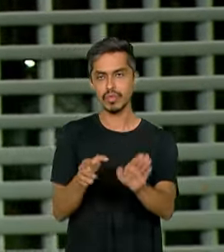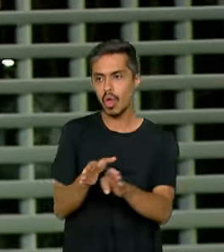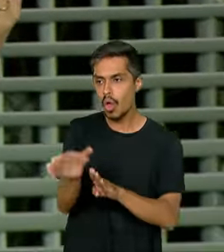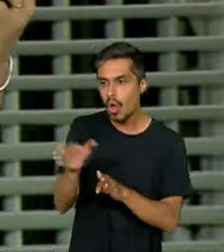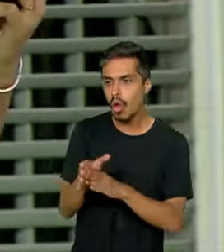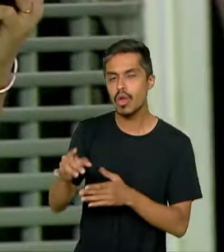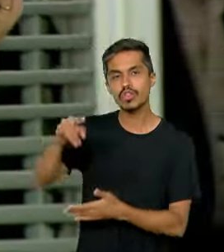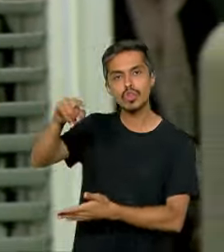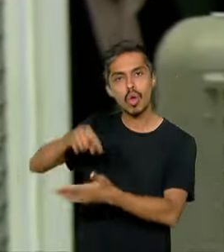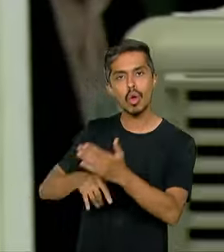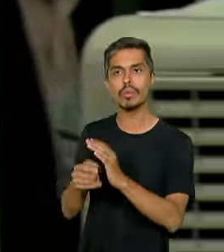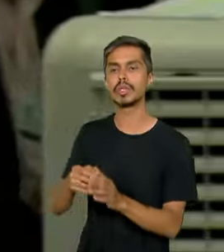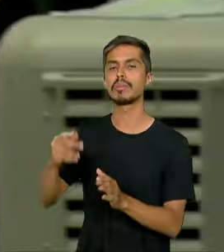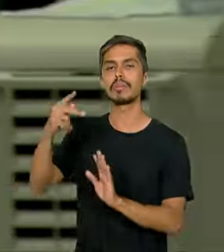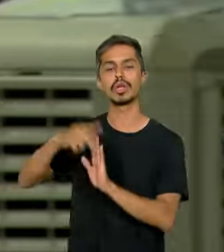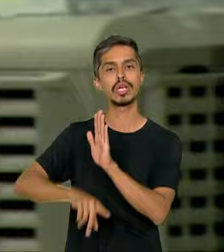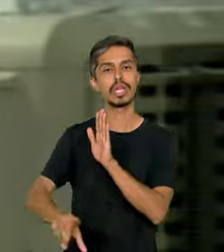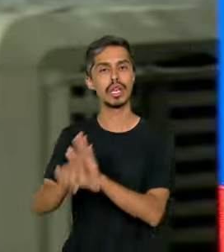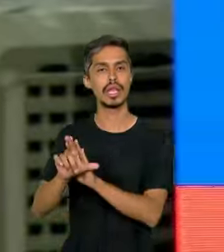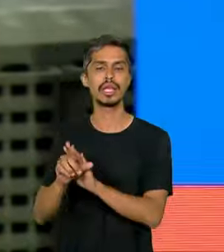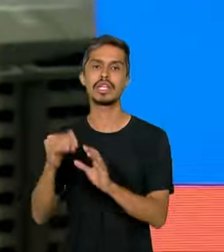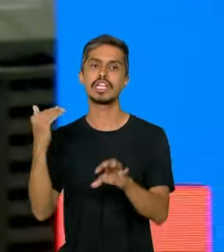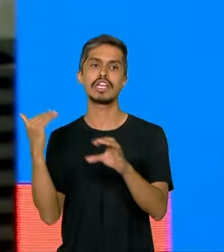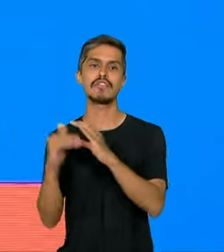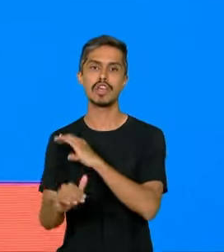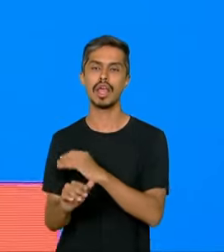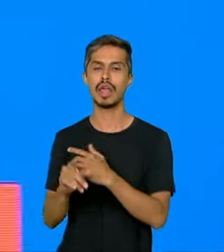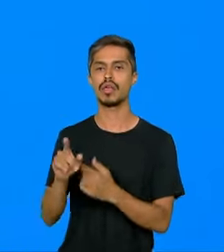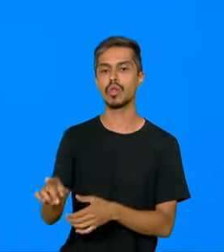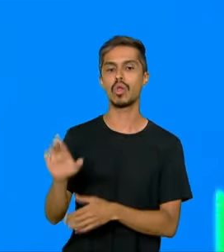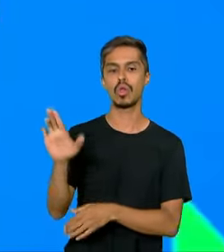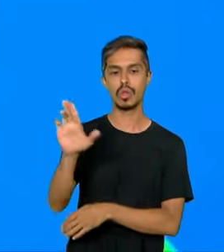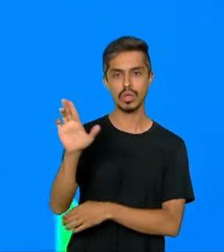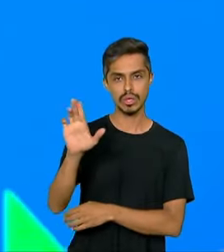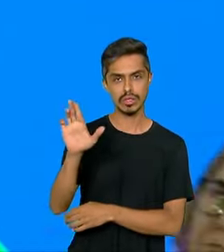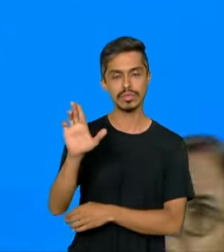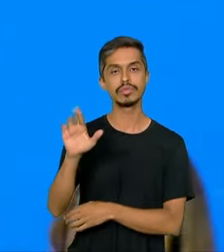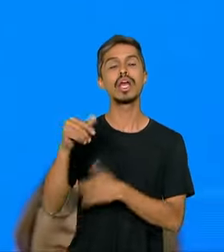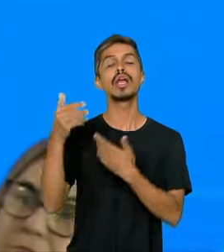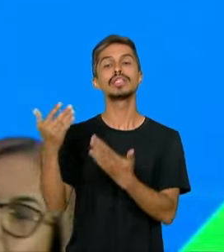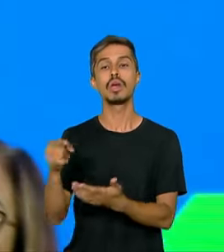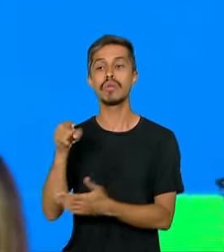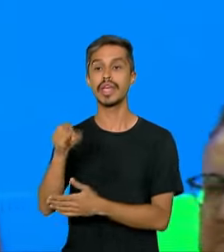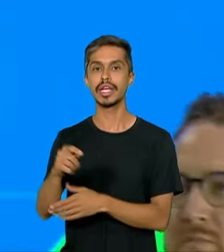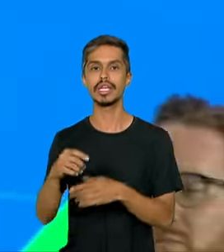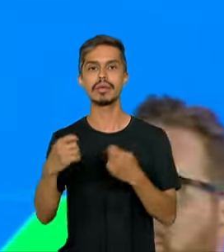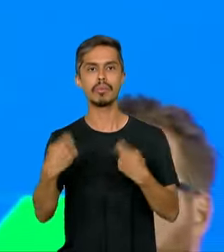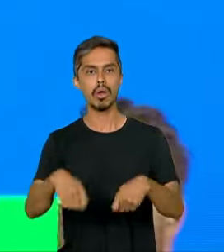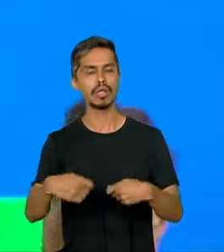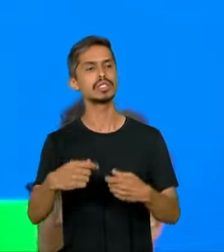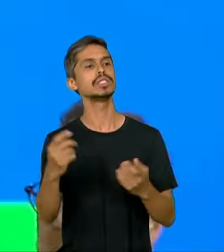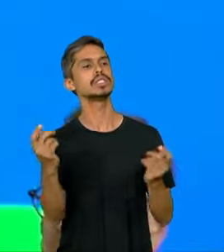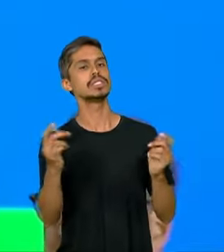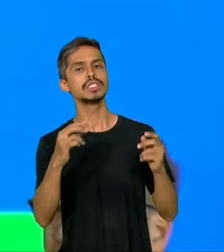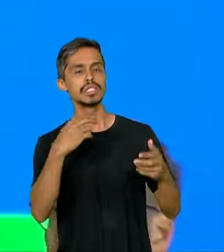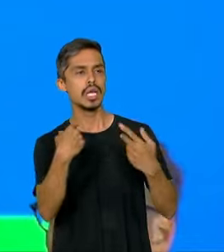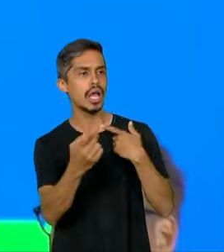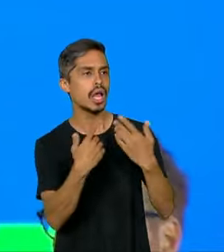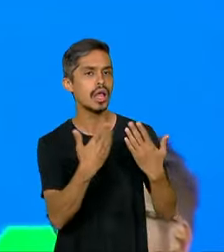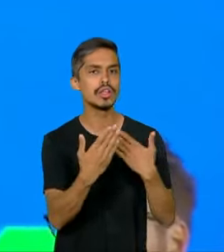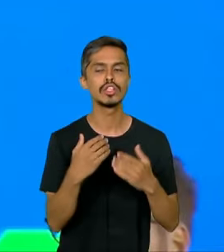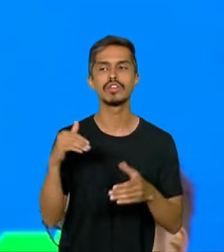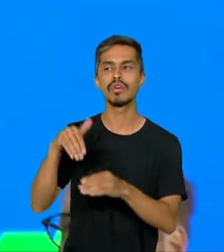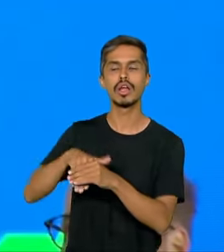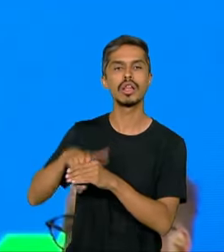documento projeto de lei, que será encaminhado pelo presidente Lula para que possa ser discutido e votado